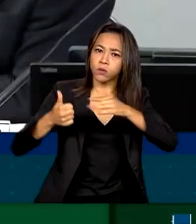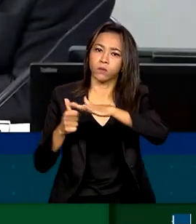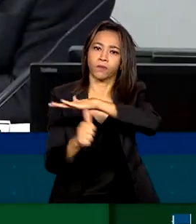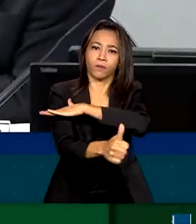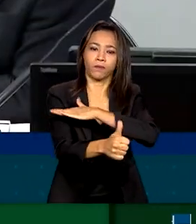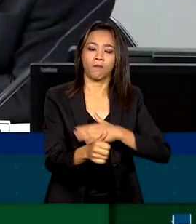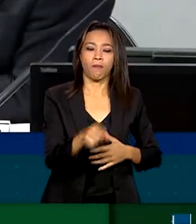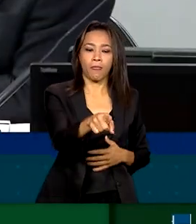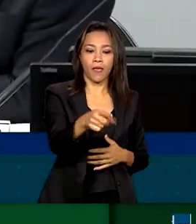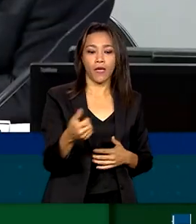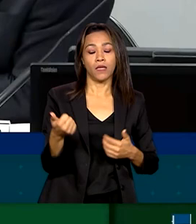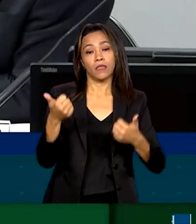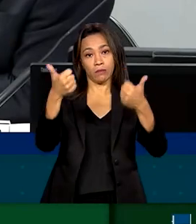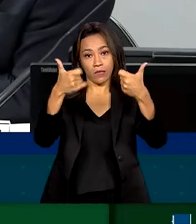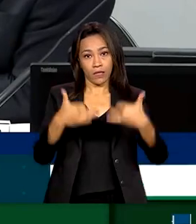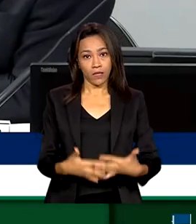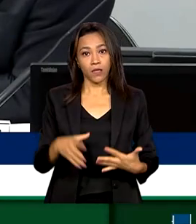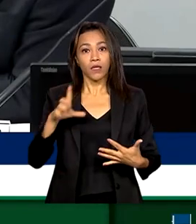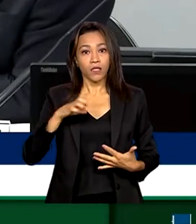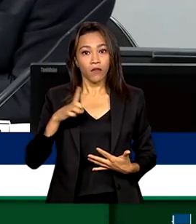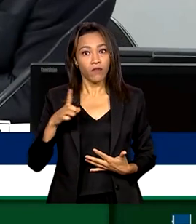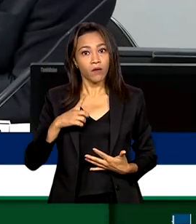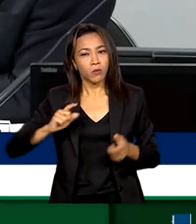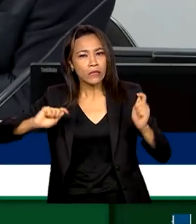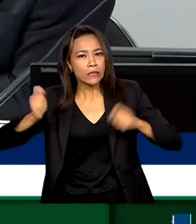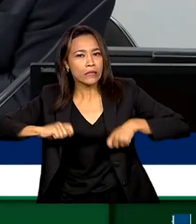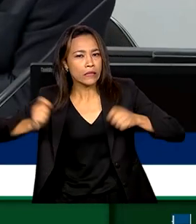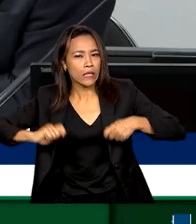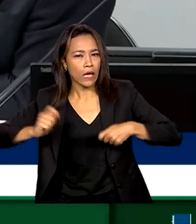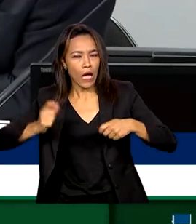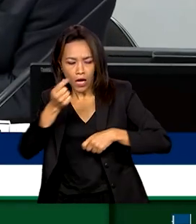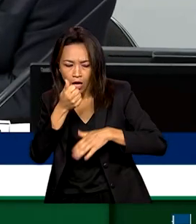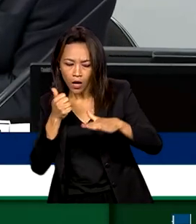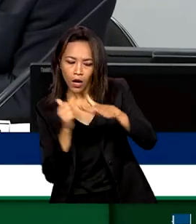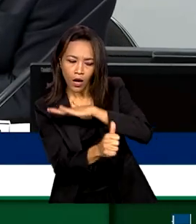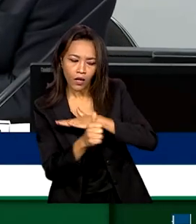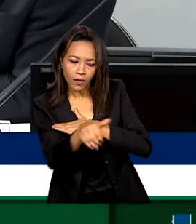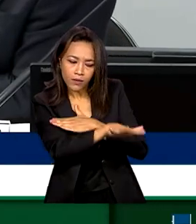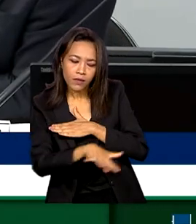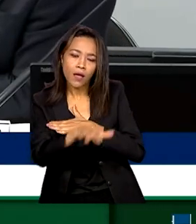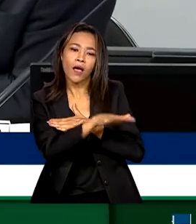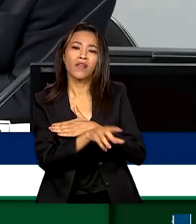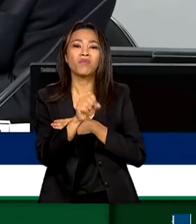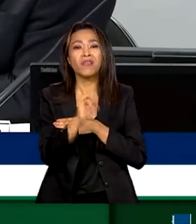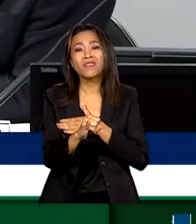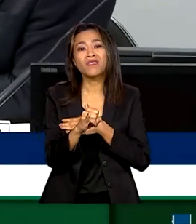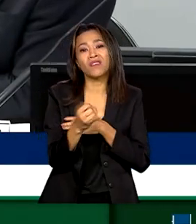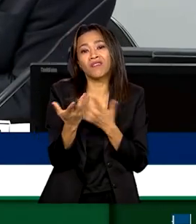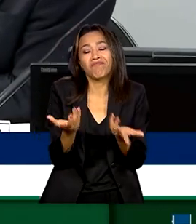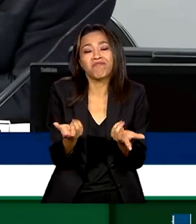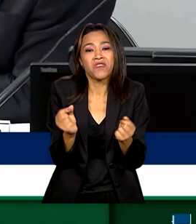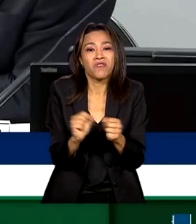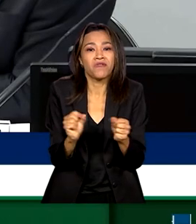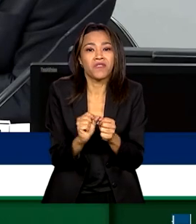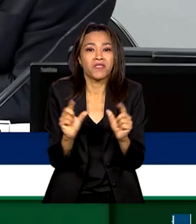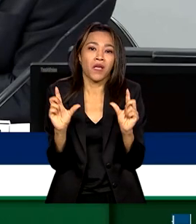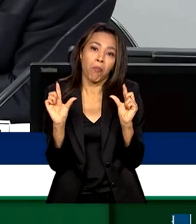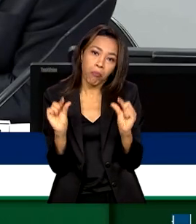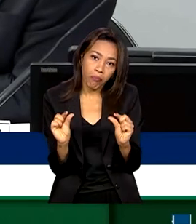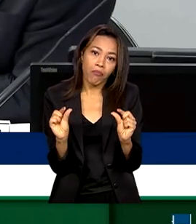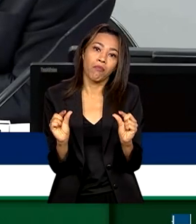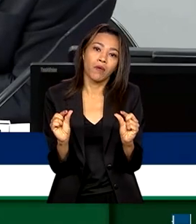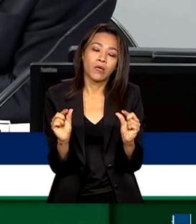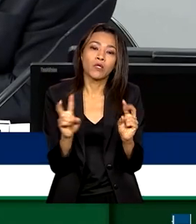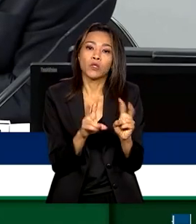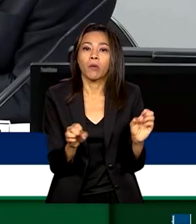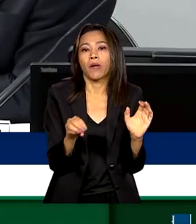sustentação dessa capacidade de investimento. Porque se nós dermos um voo de galinha propiciado pela PEC da transição